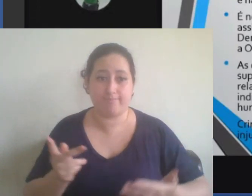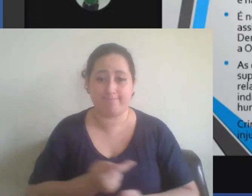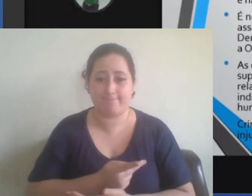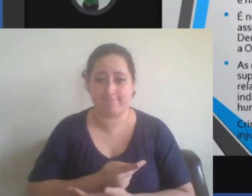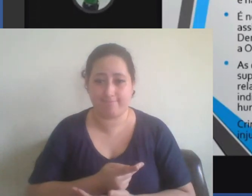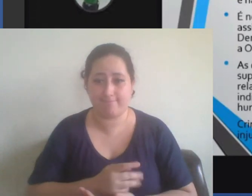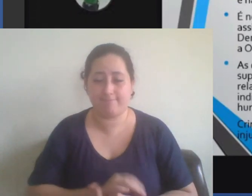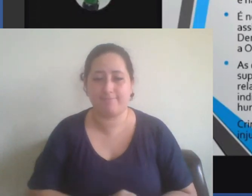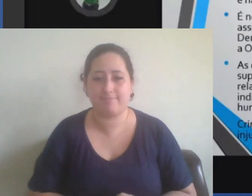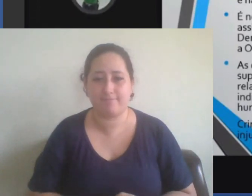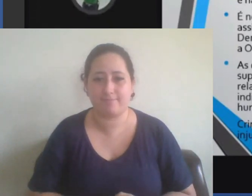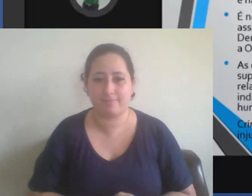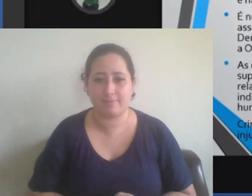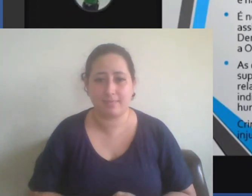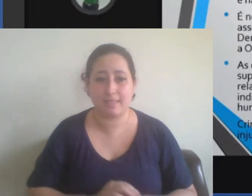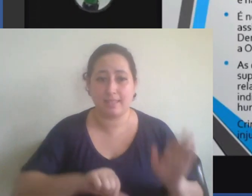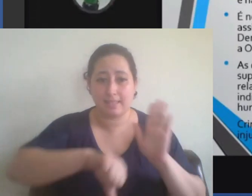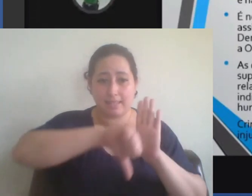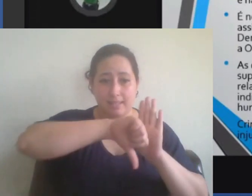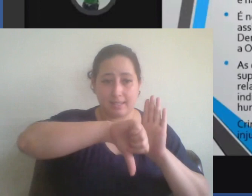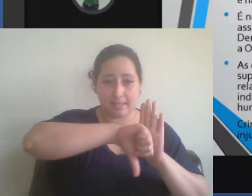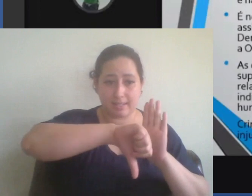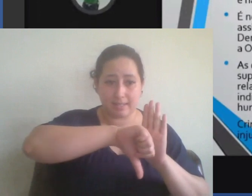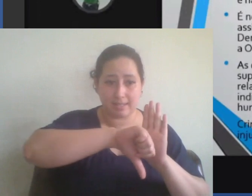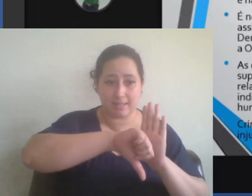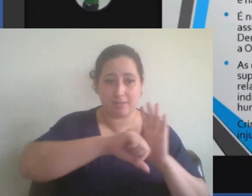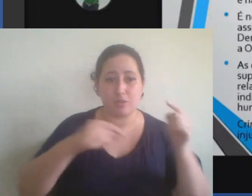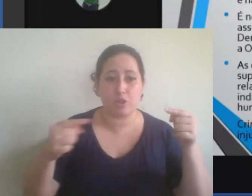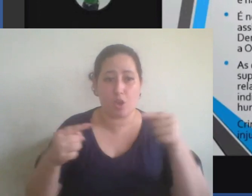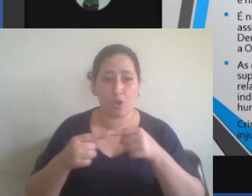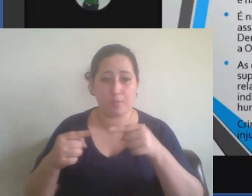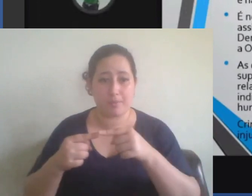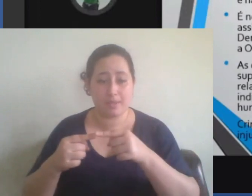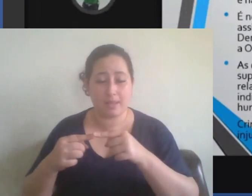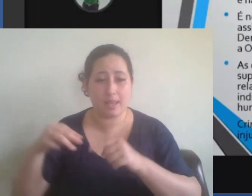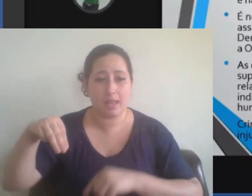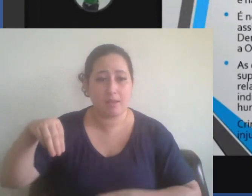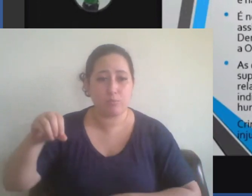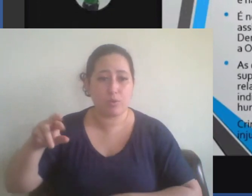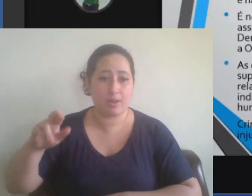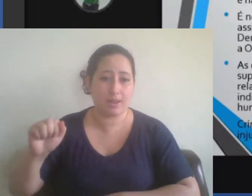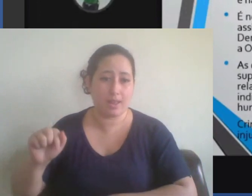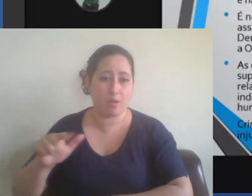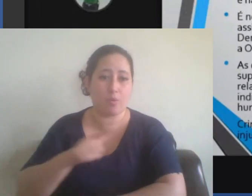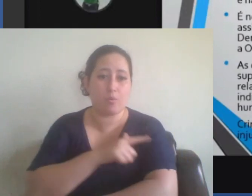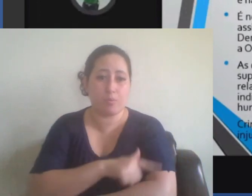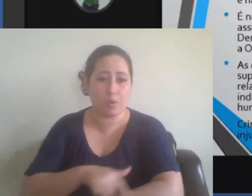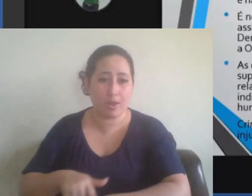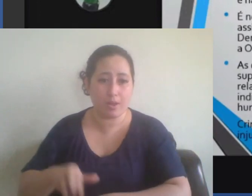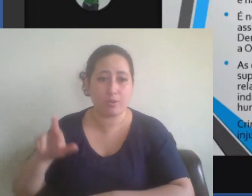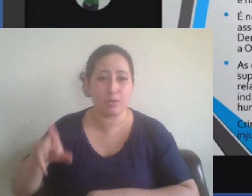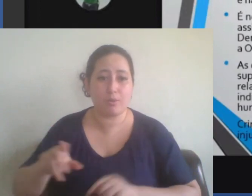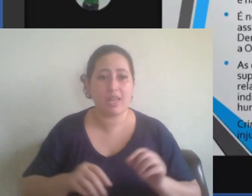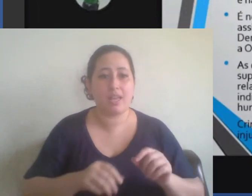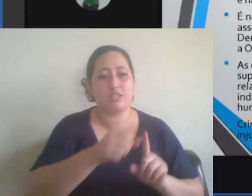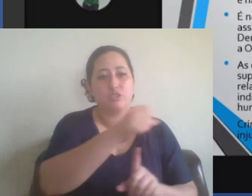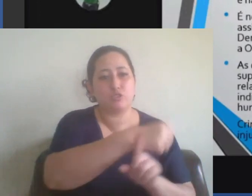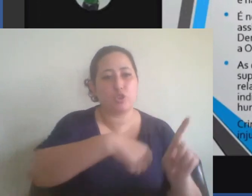Crime tem relação com moralidade e não com injustiça social.